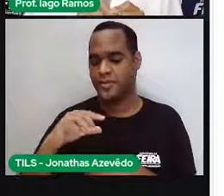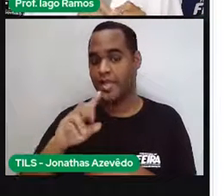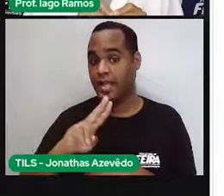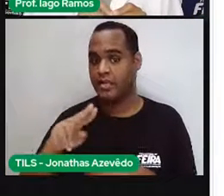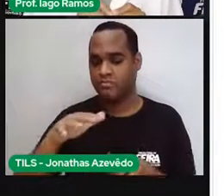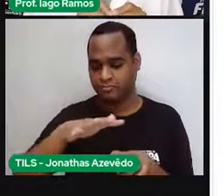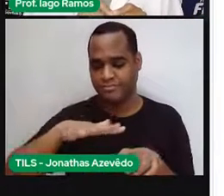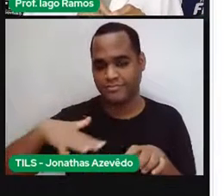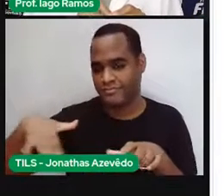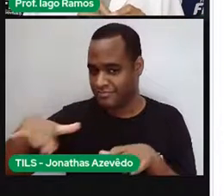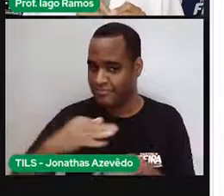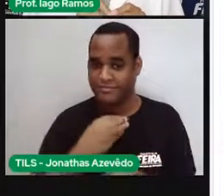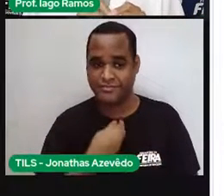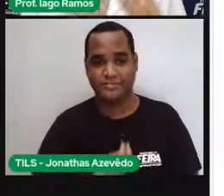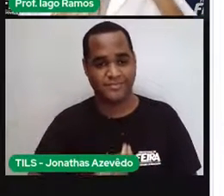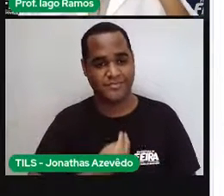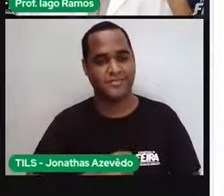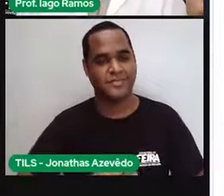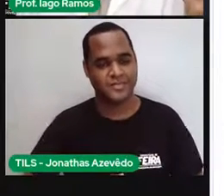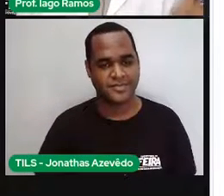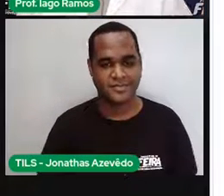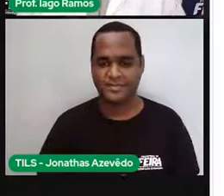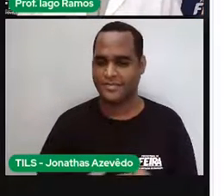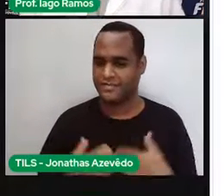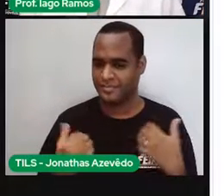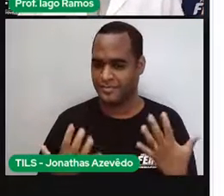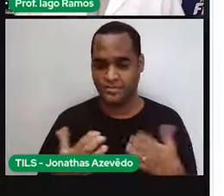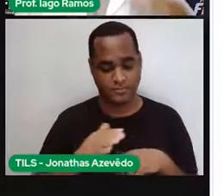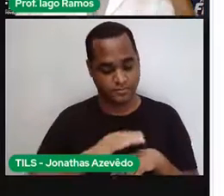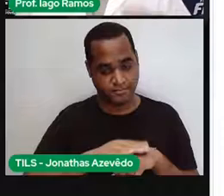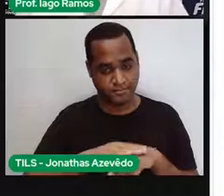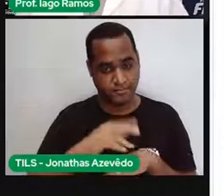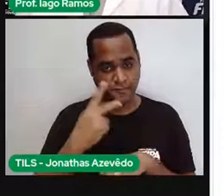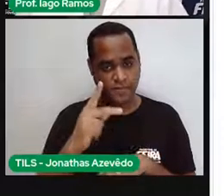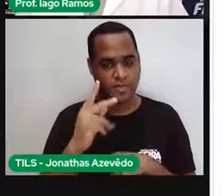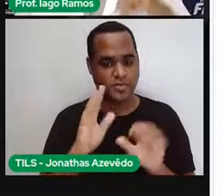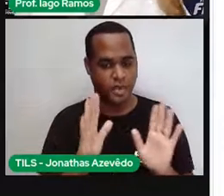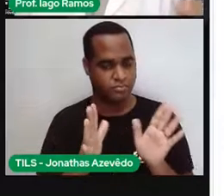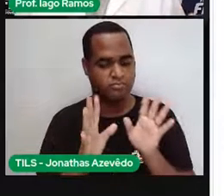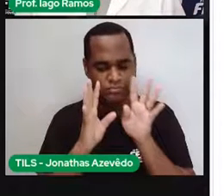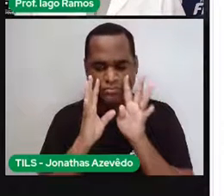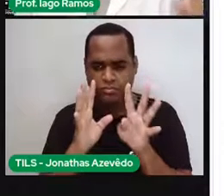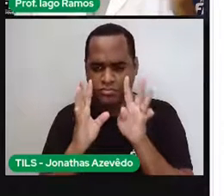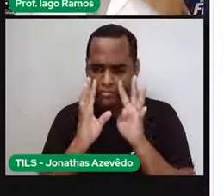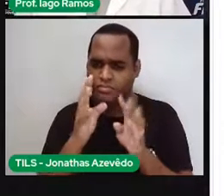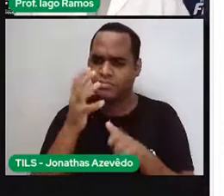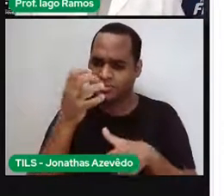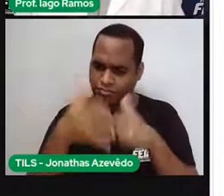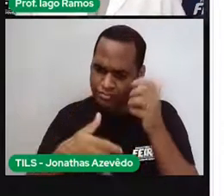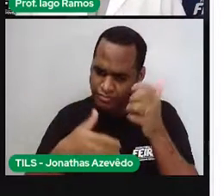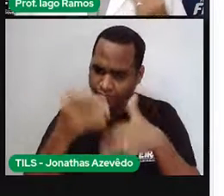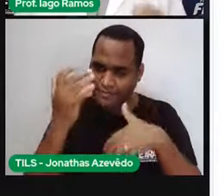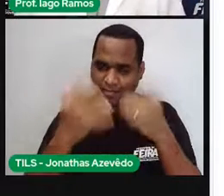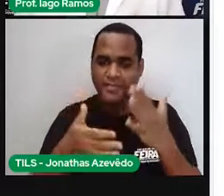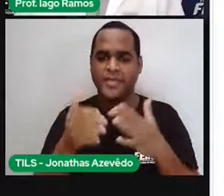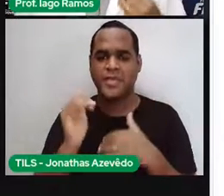superfície, tá? Então, você já ouviu isso, né, talvez não sabia o que